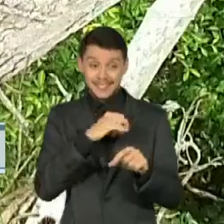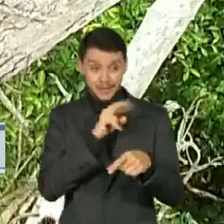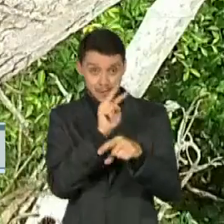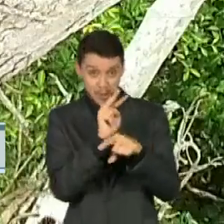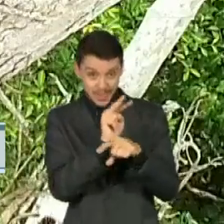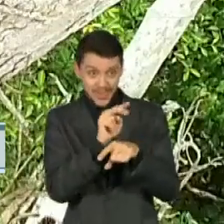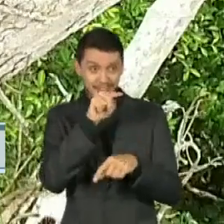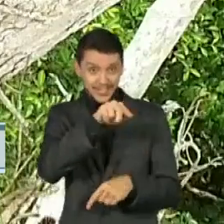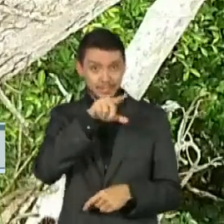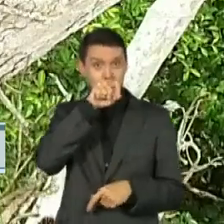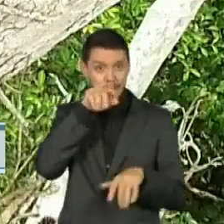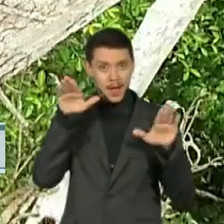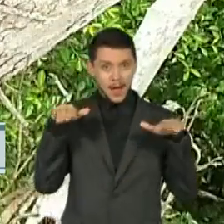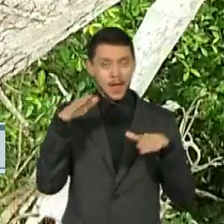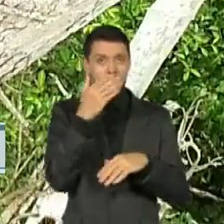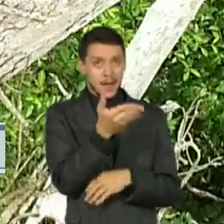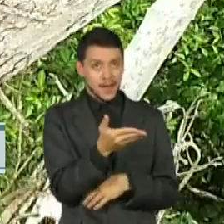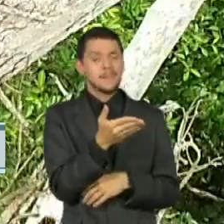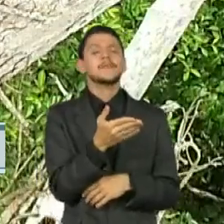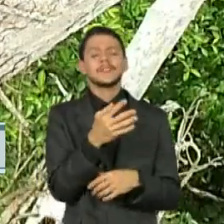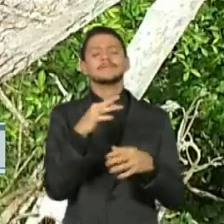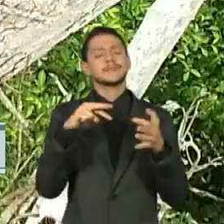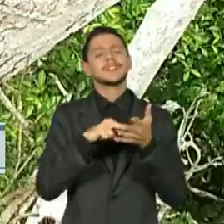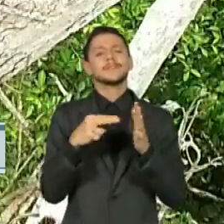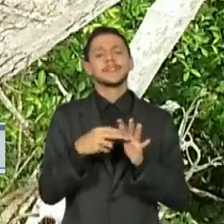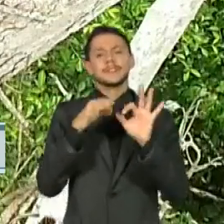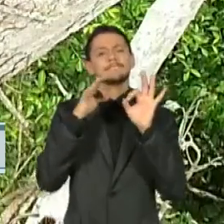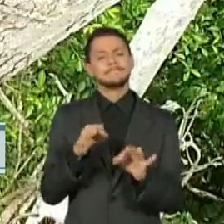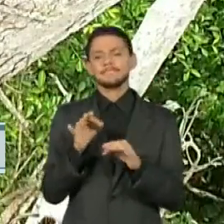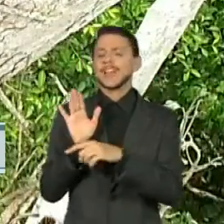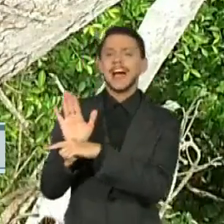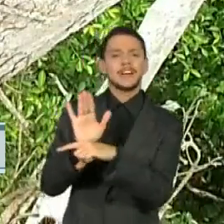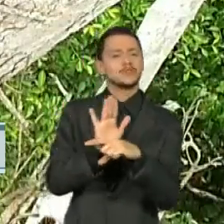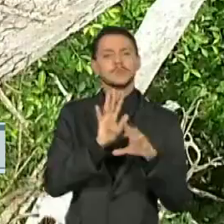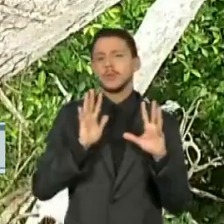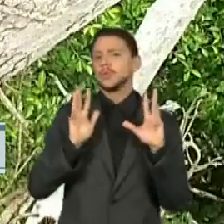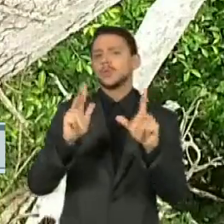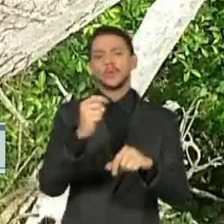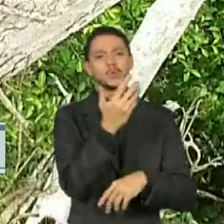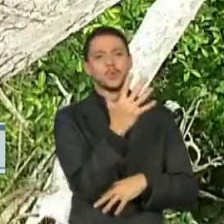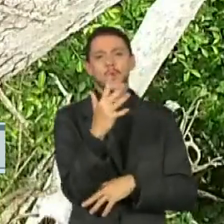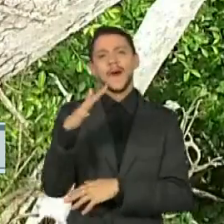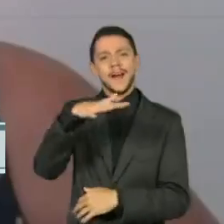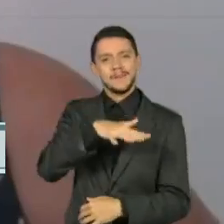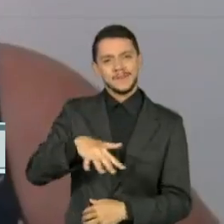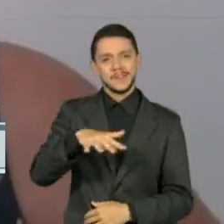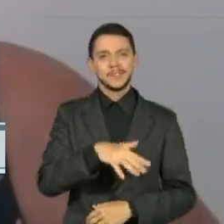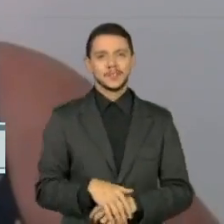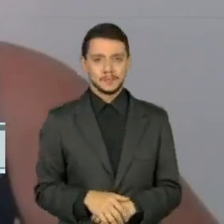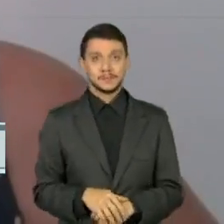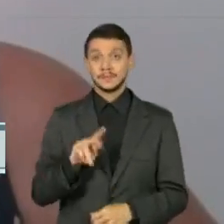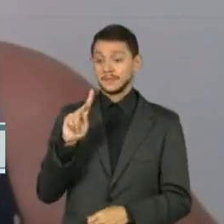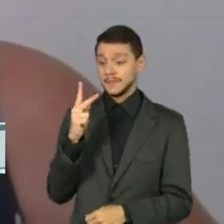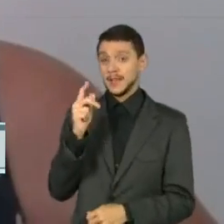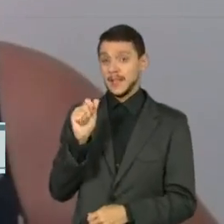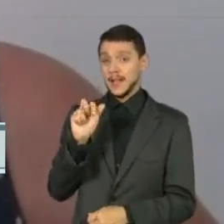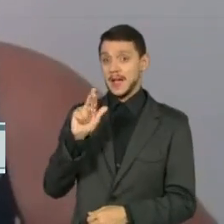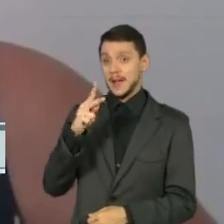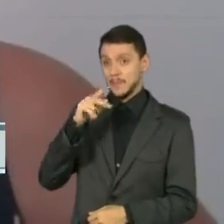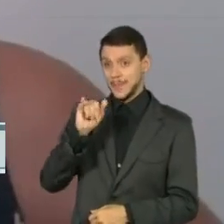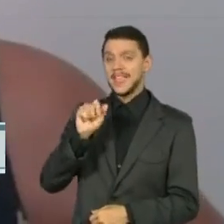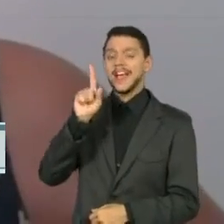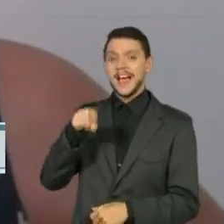arpia, você certamente está colaborando com a conservação ambiental. A arpia é uma ave, uma ave de